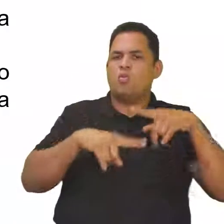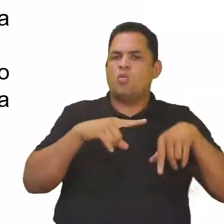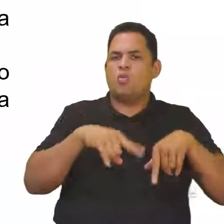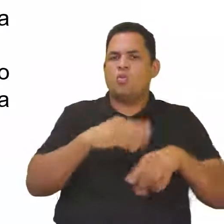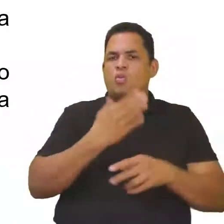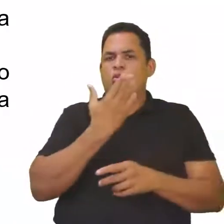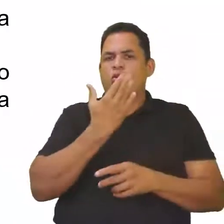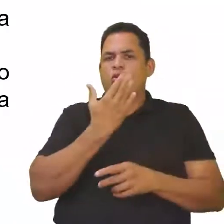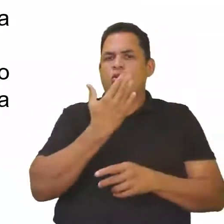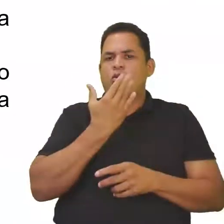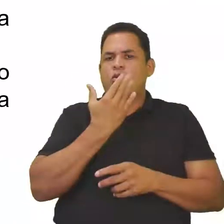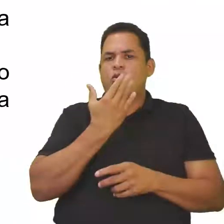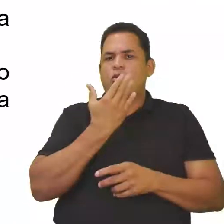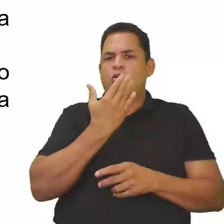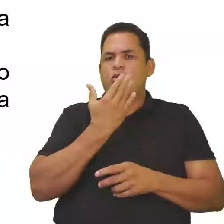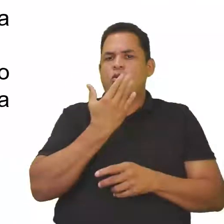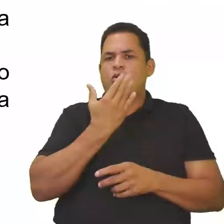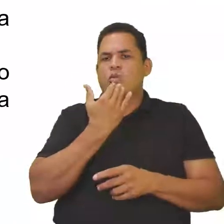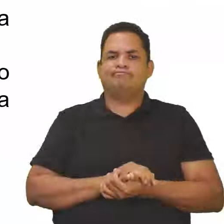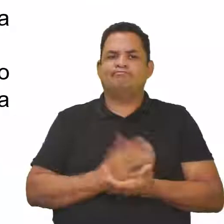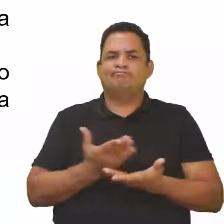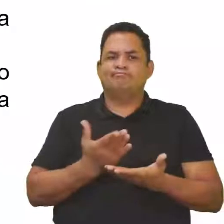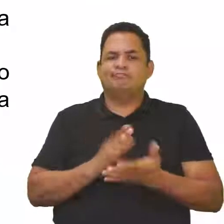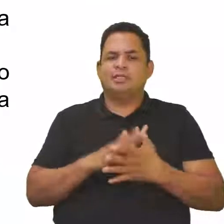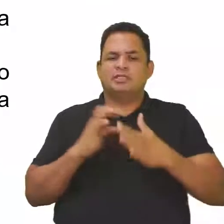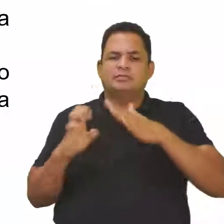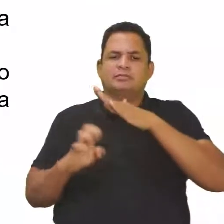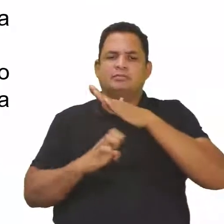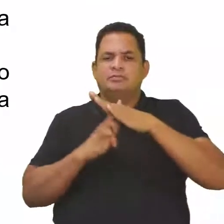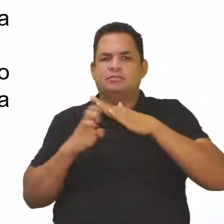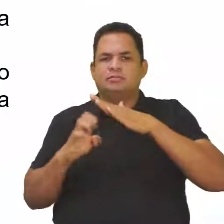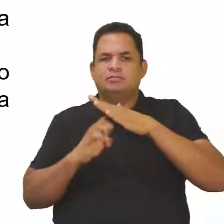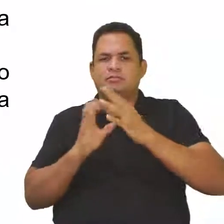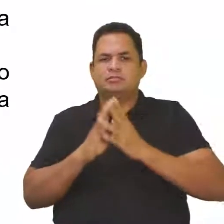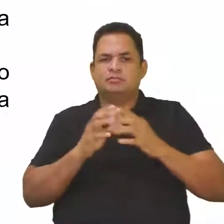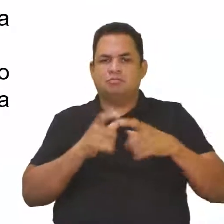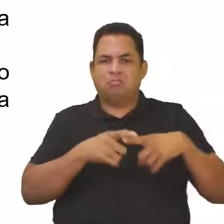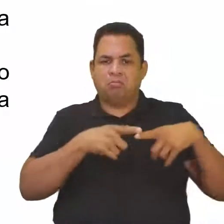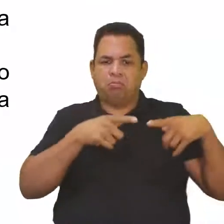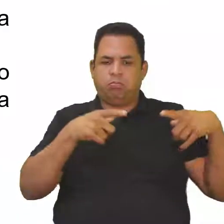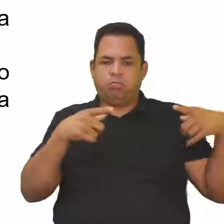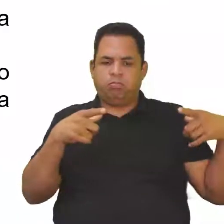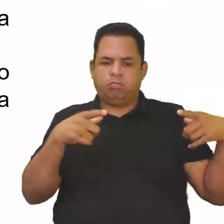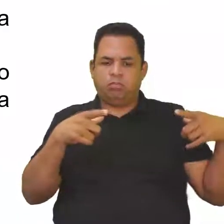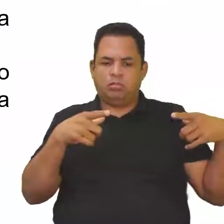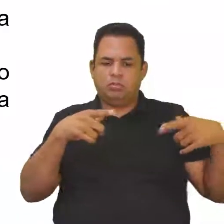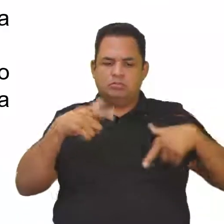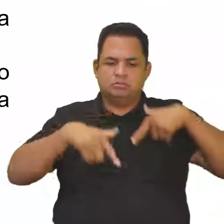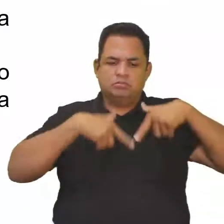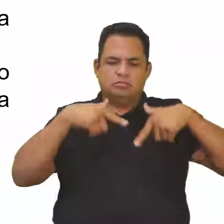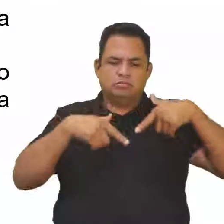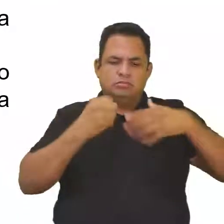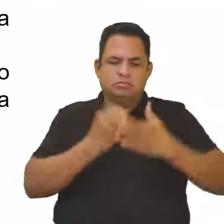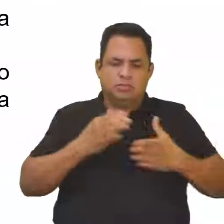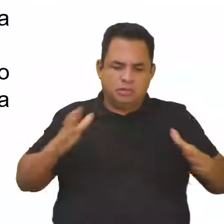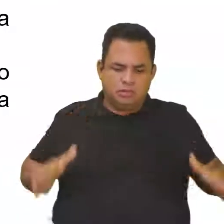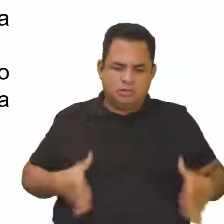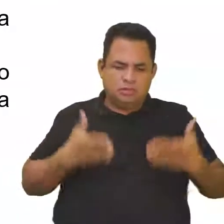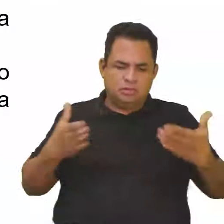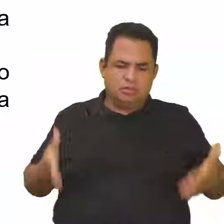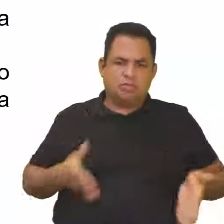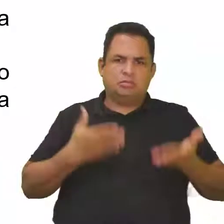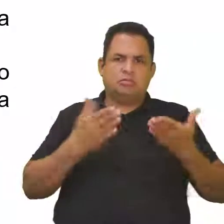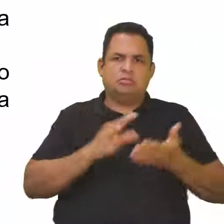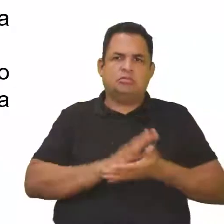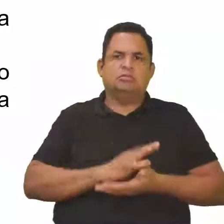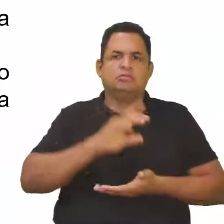Então, dificilmente essas empresas estejam aumentando a produção para estimular com que